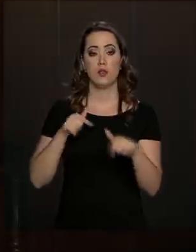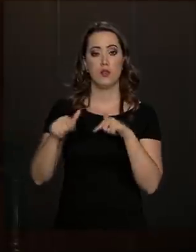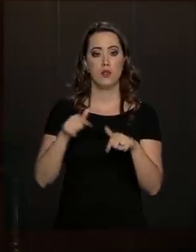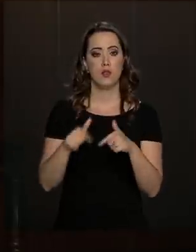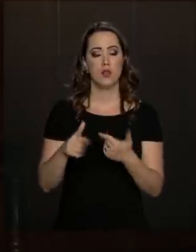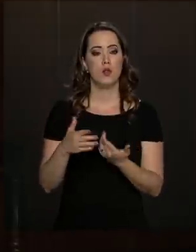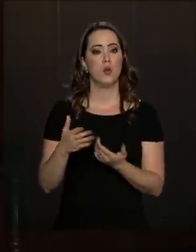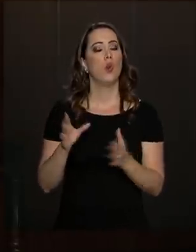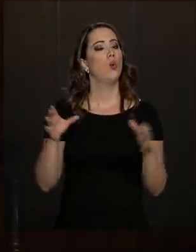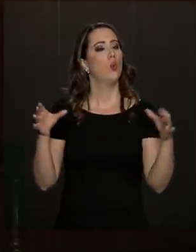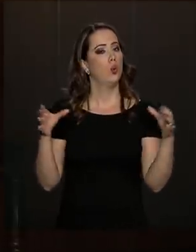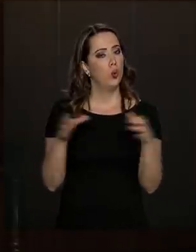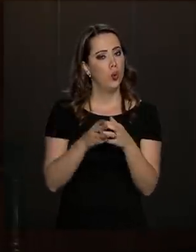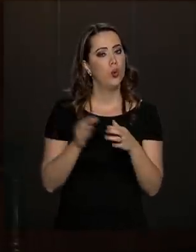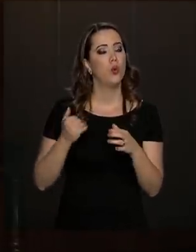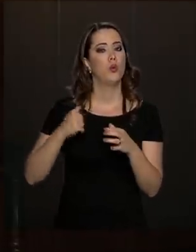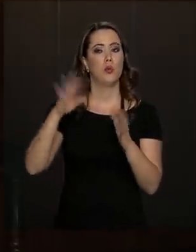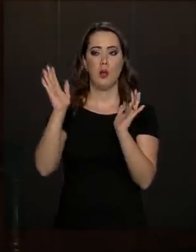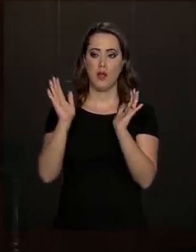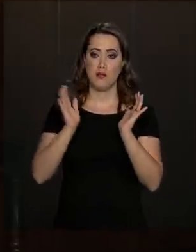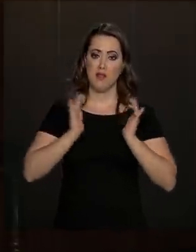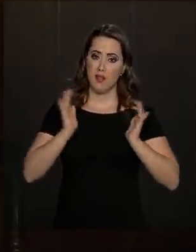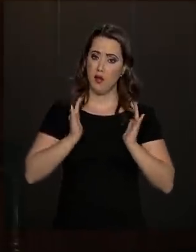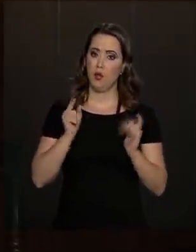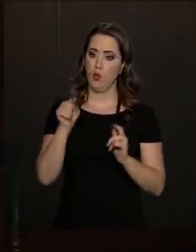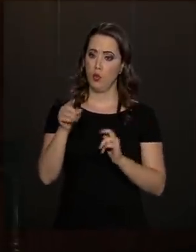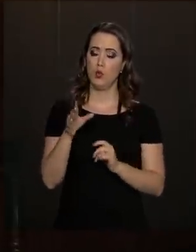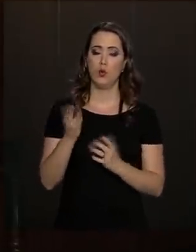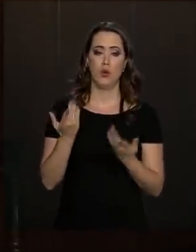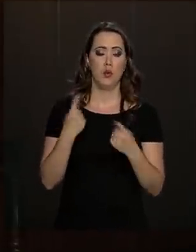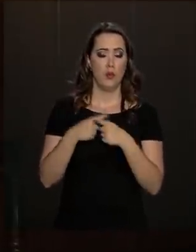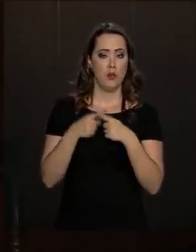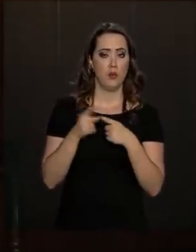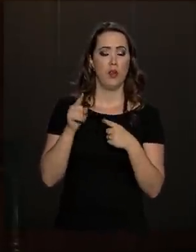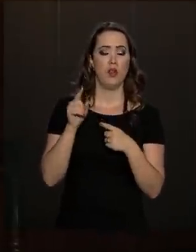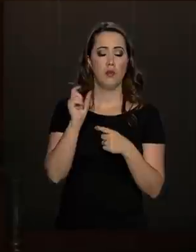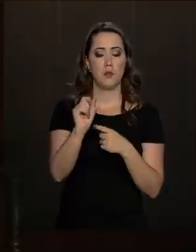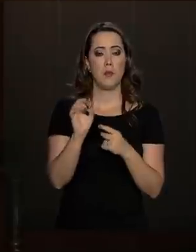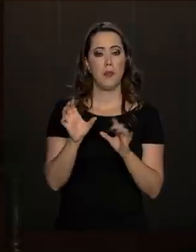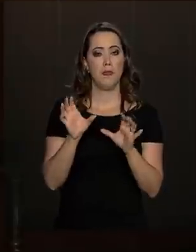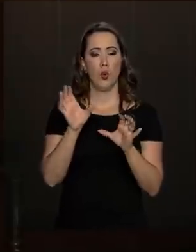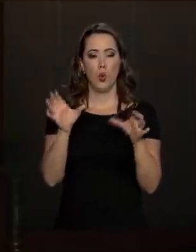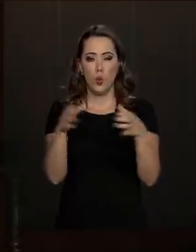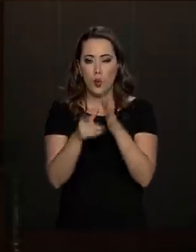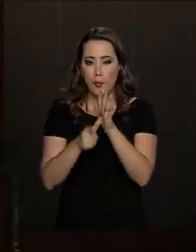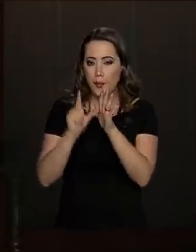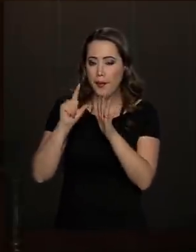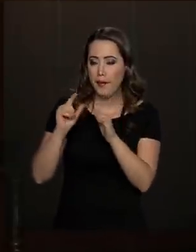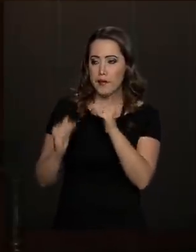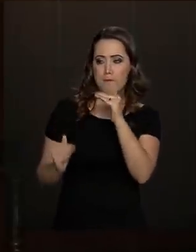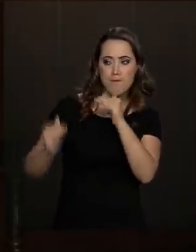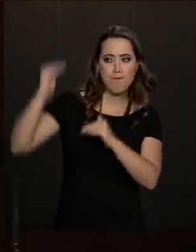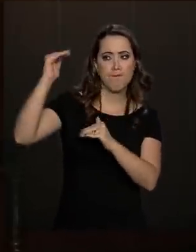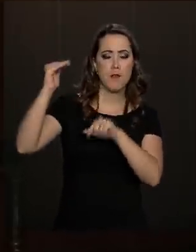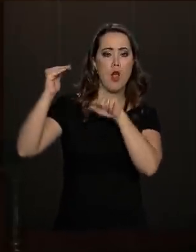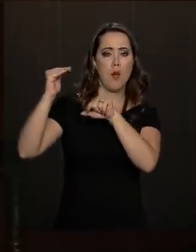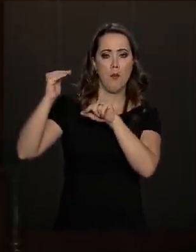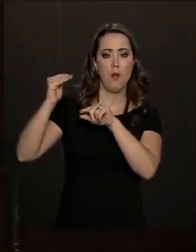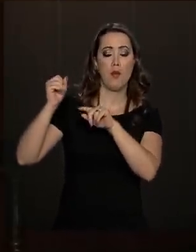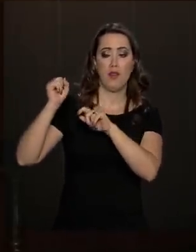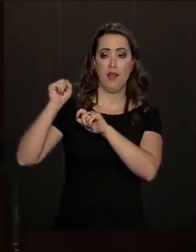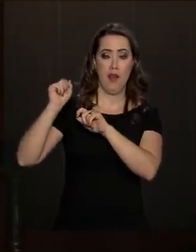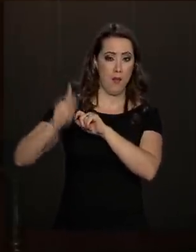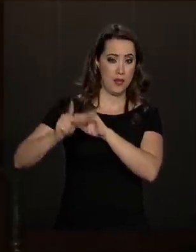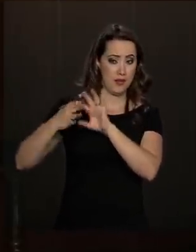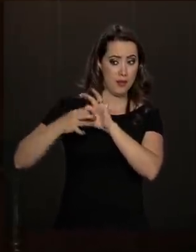os mais favorecidos. Eles é que estão sendo atingidos. São justamente os que eram privilegiados por aposentadorias precoces,